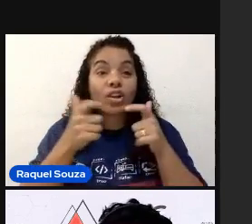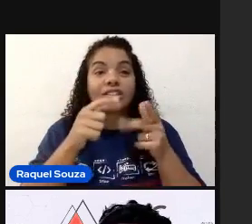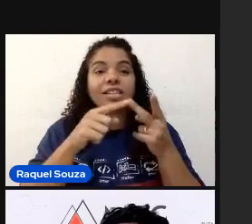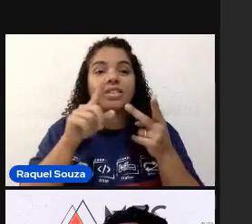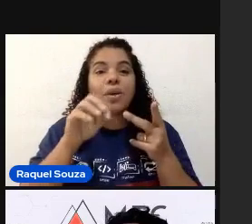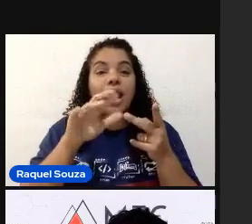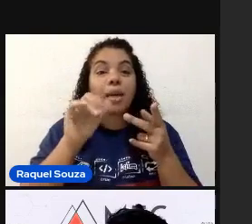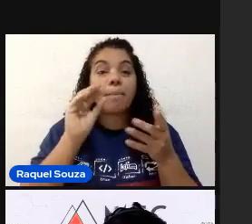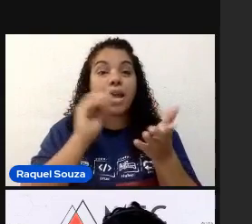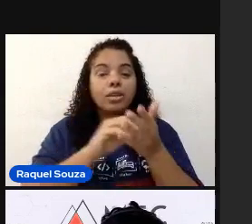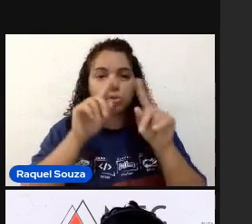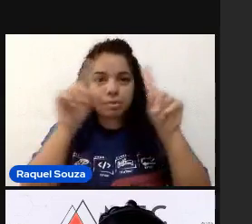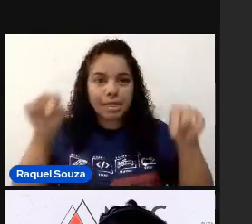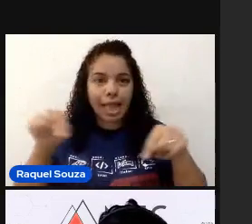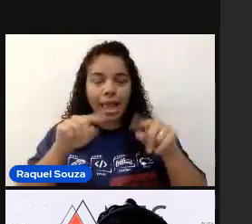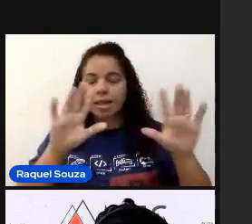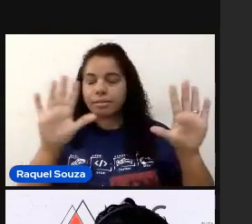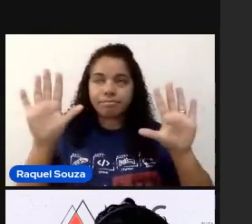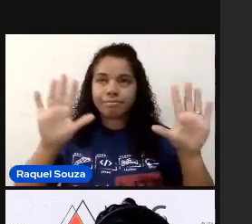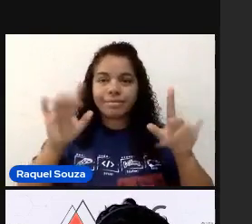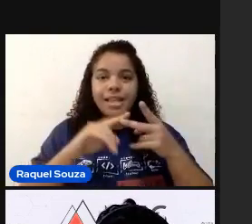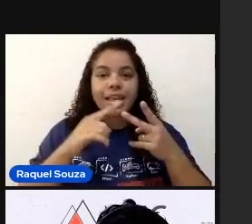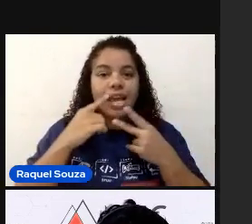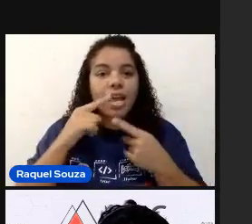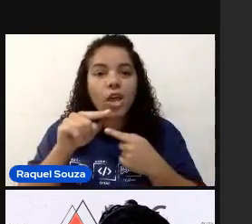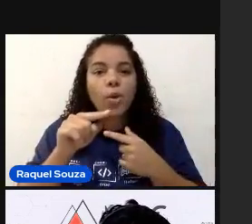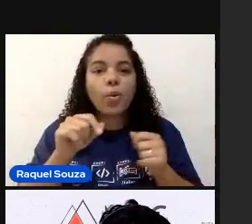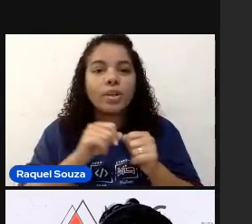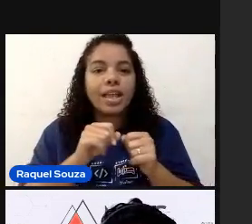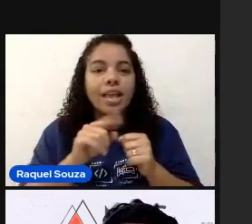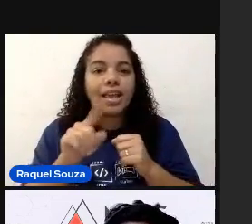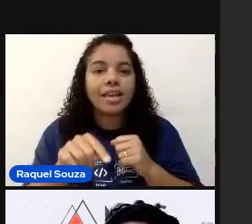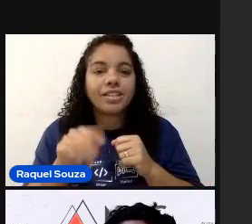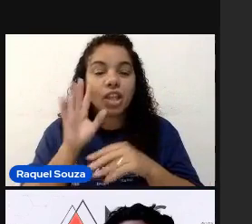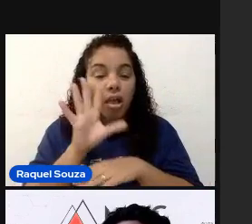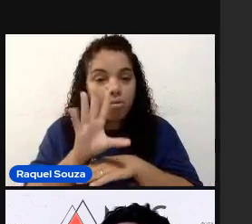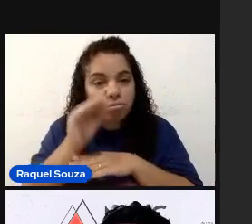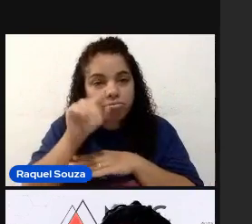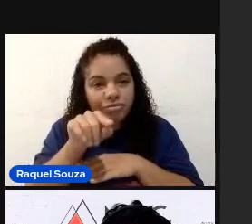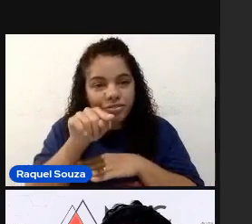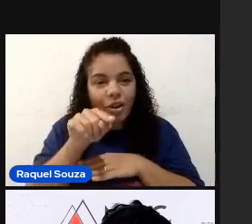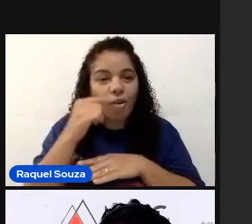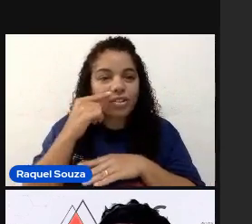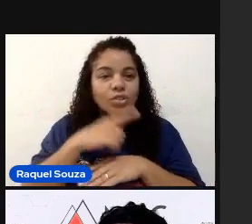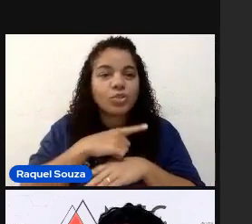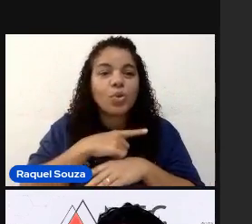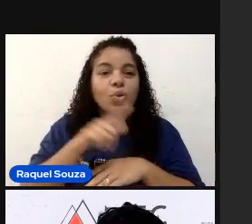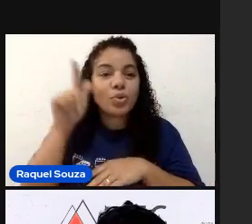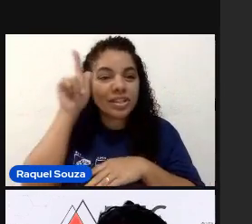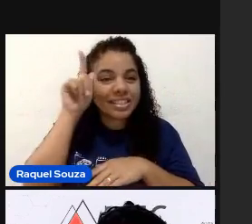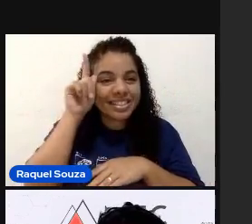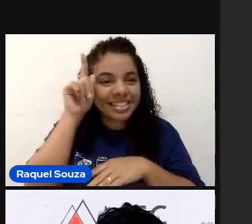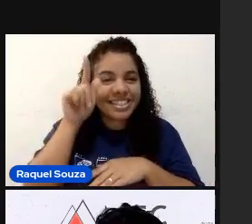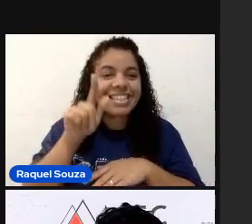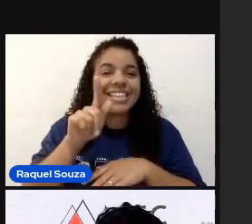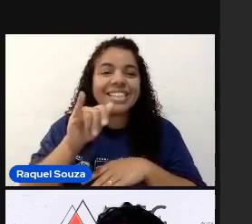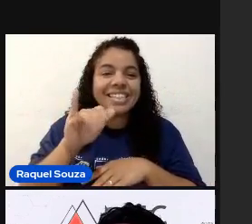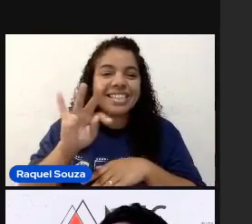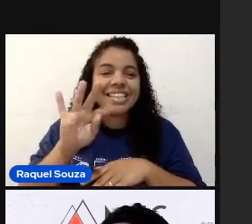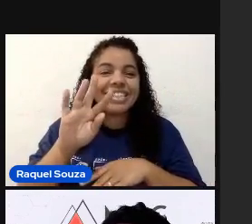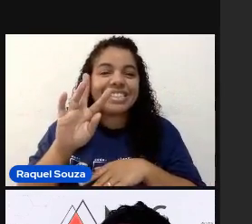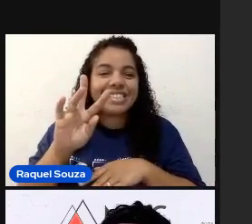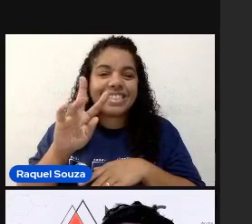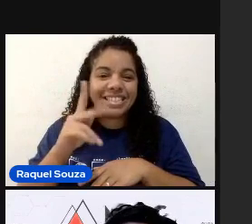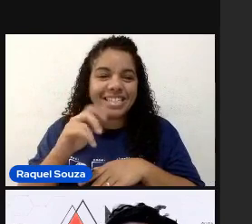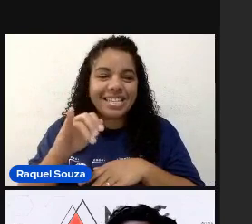na tela. Eu até tirei uma foto aí do GitHub. Do Flutter. Que